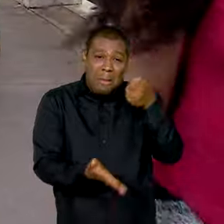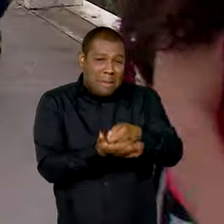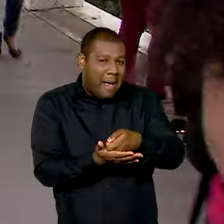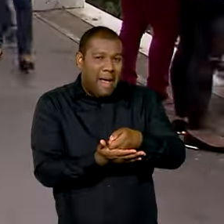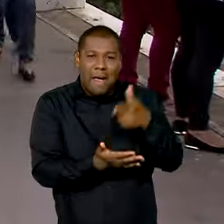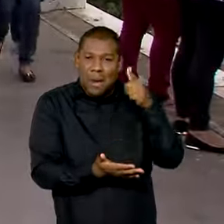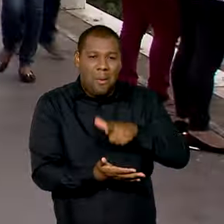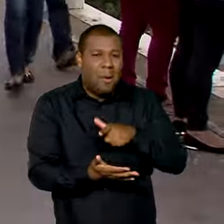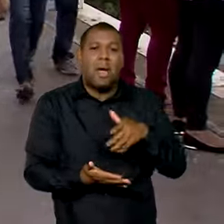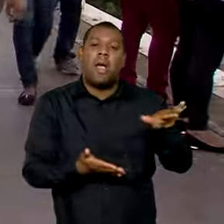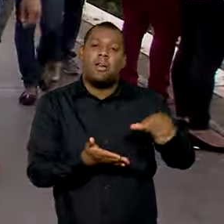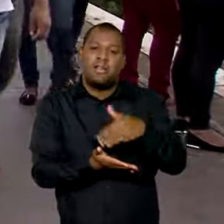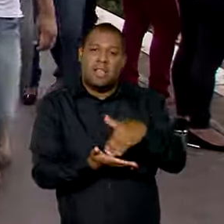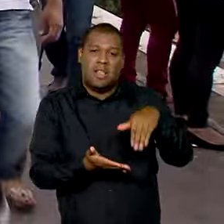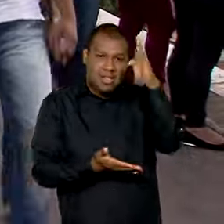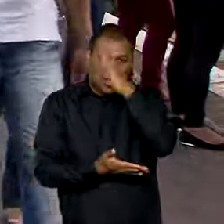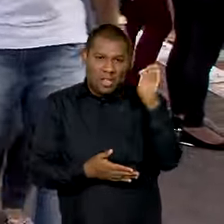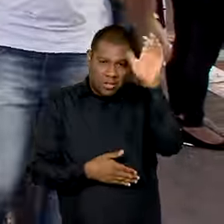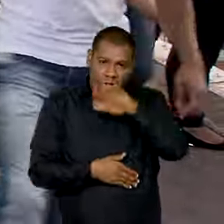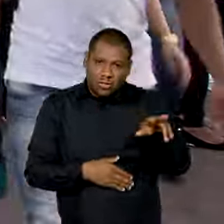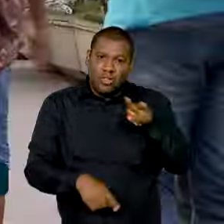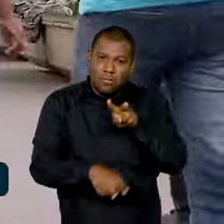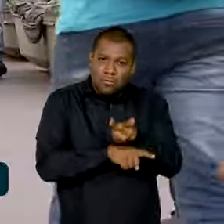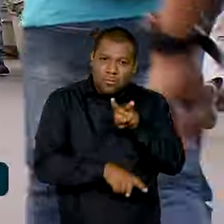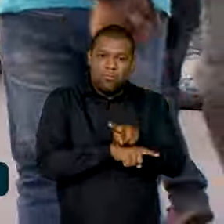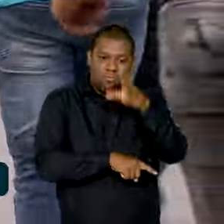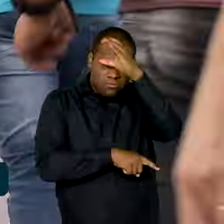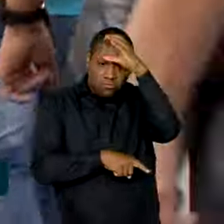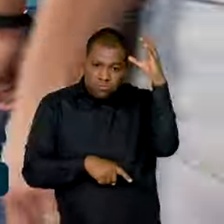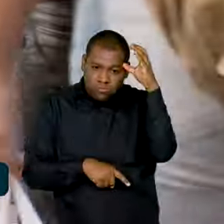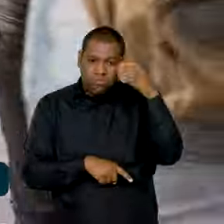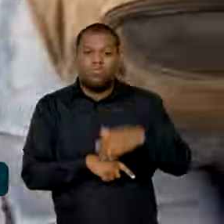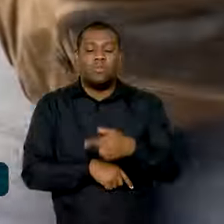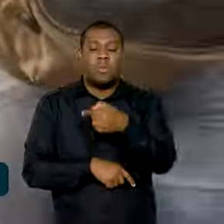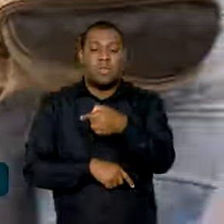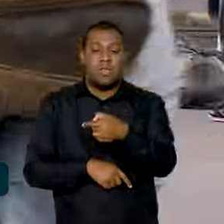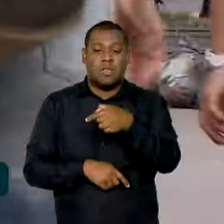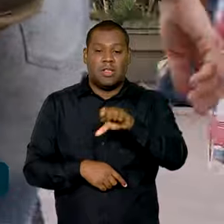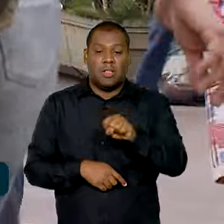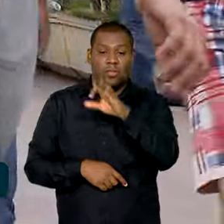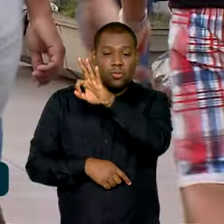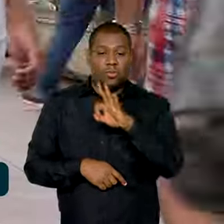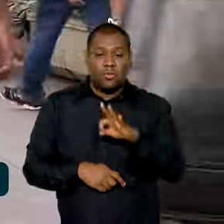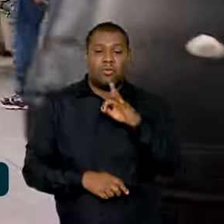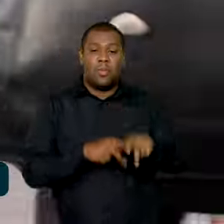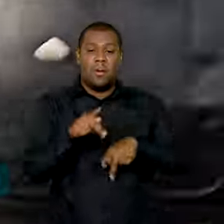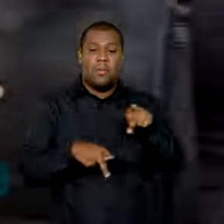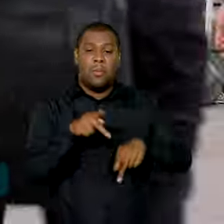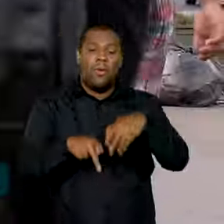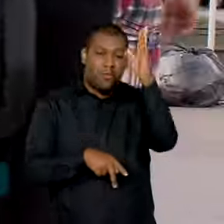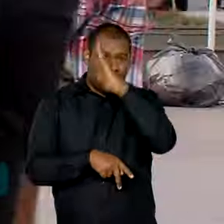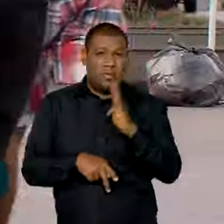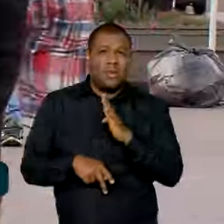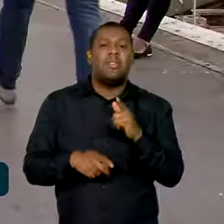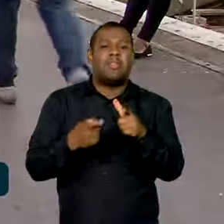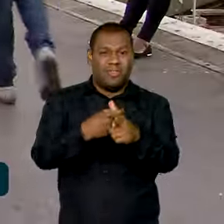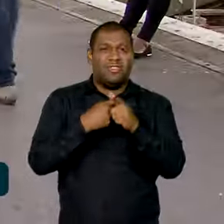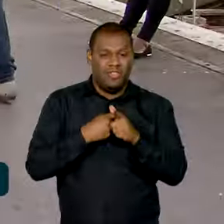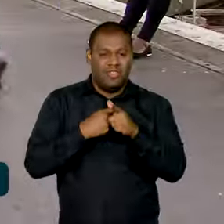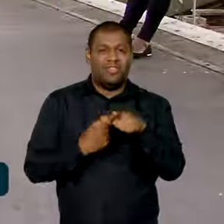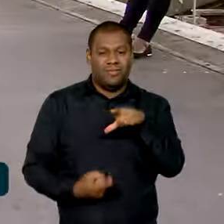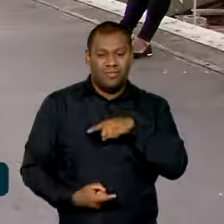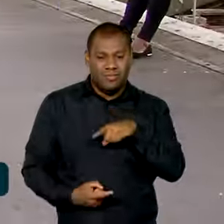dados da Secretaria Nacional de Defesa do Consumidor, 78% dos brasileiros possuem grandes débitos.